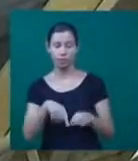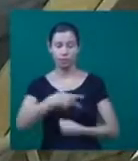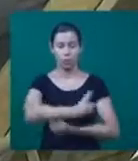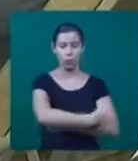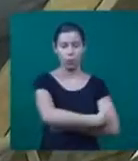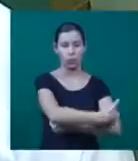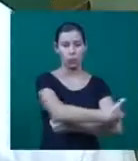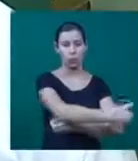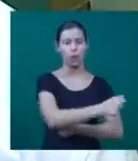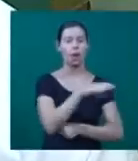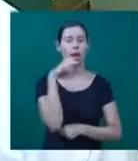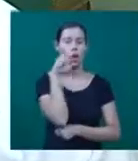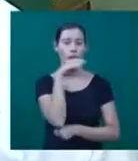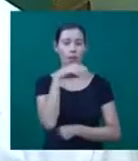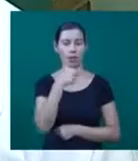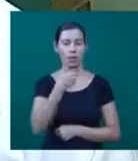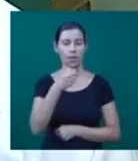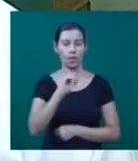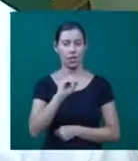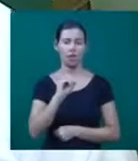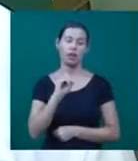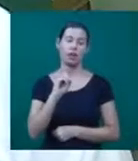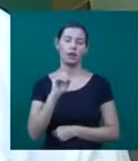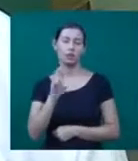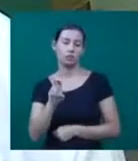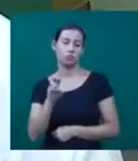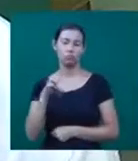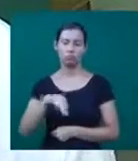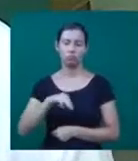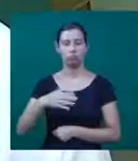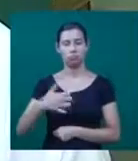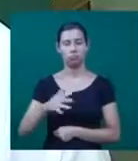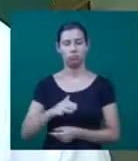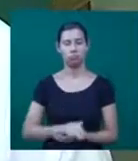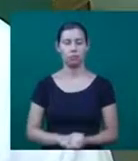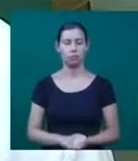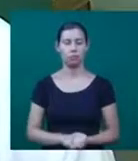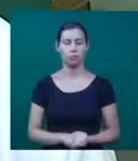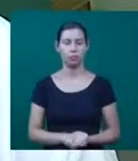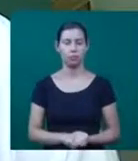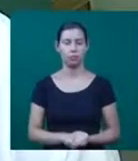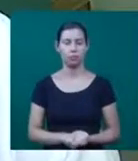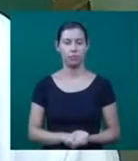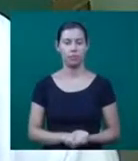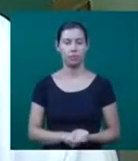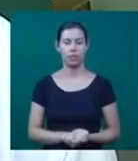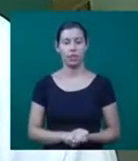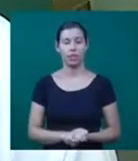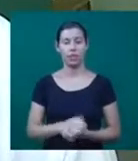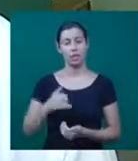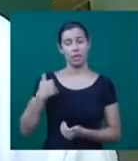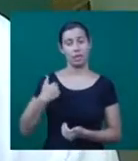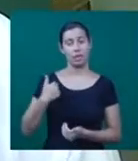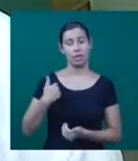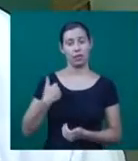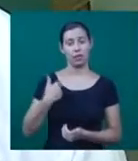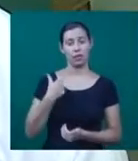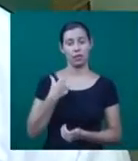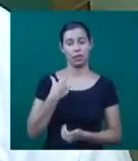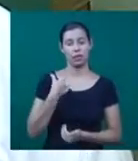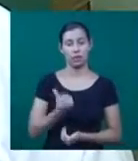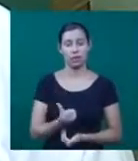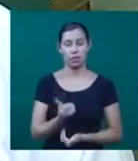minutos. Entre 16 e 69 anos de idade, está disponível para fazer uma ajuda ao próximo, né,